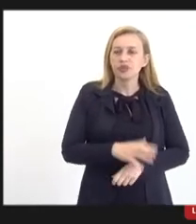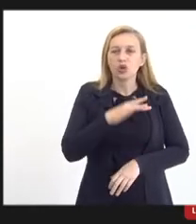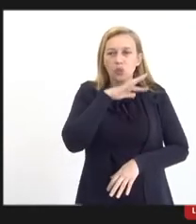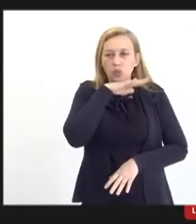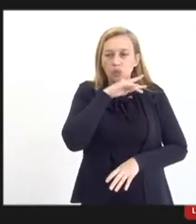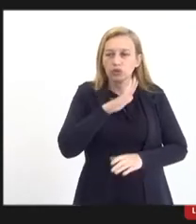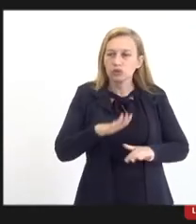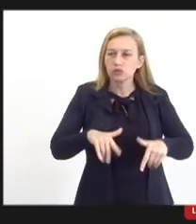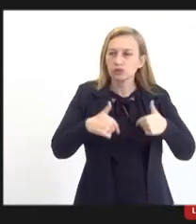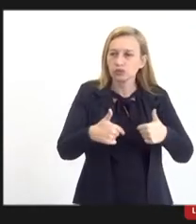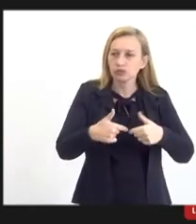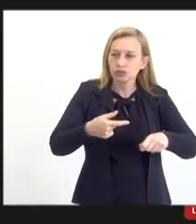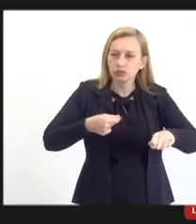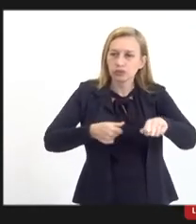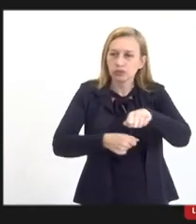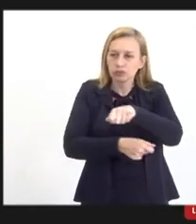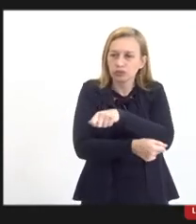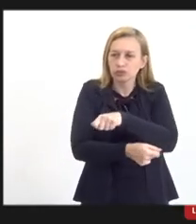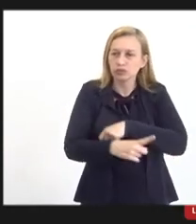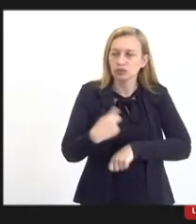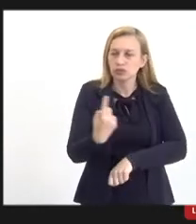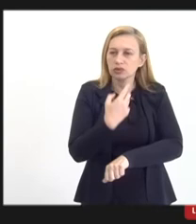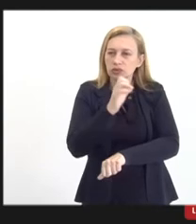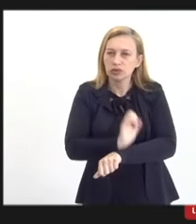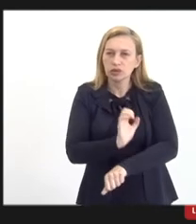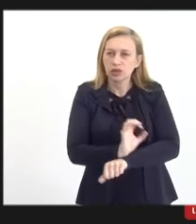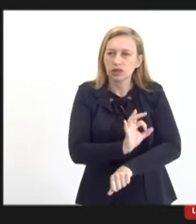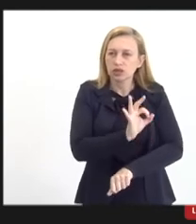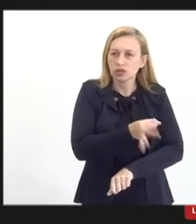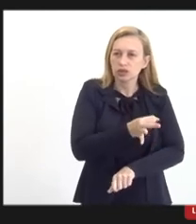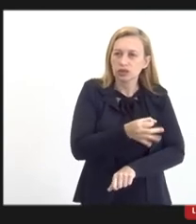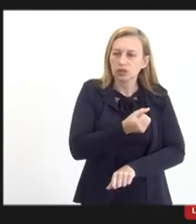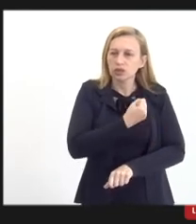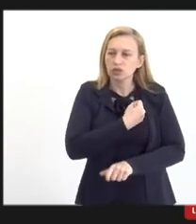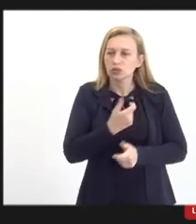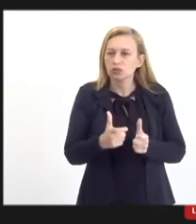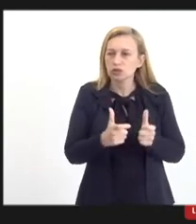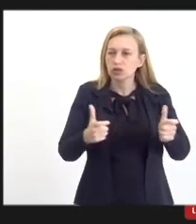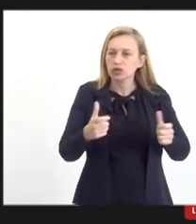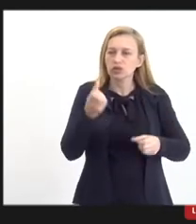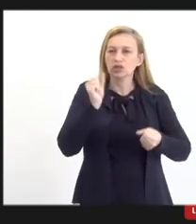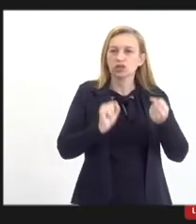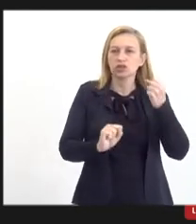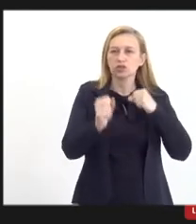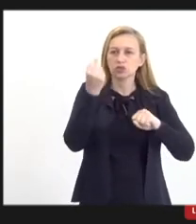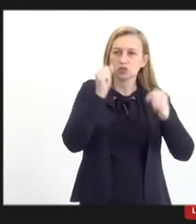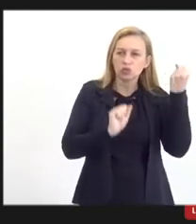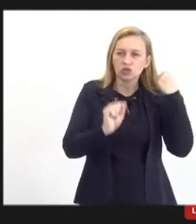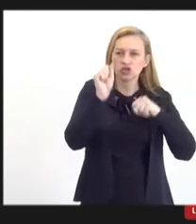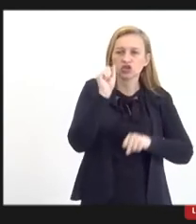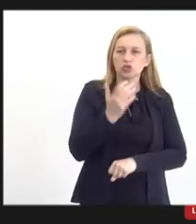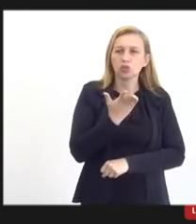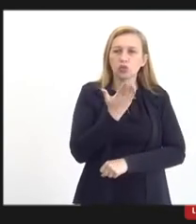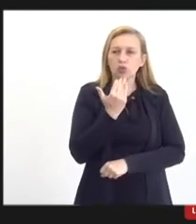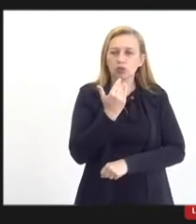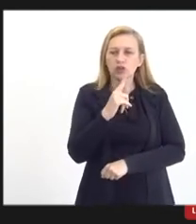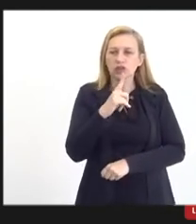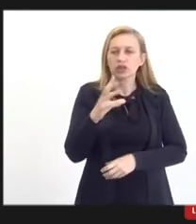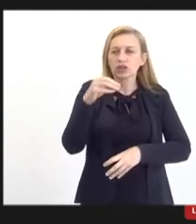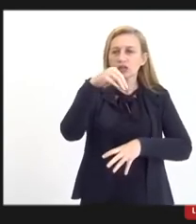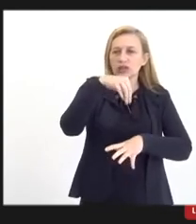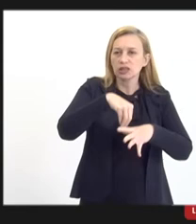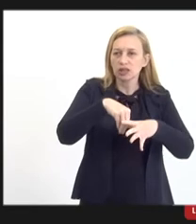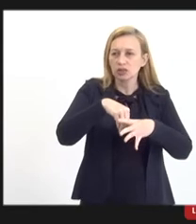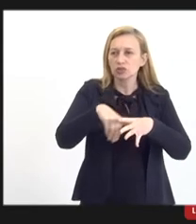investimentos no nosso Estado. Recentemente, uma grande indústria de alimentícia dentro do nosso